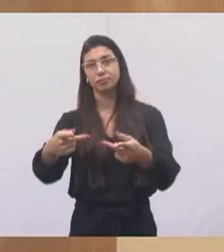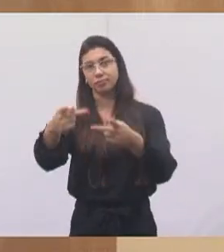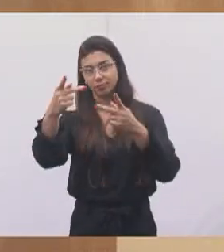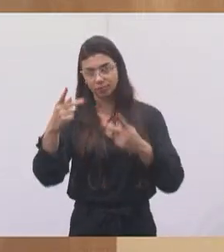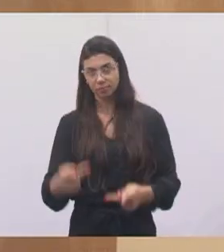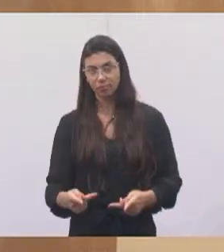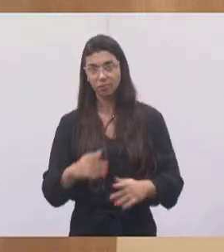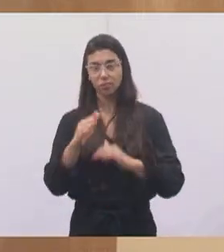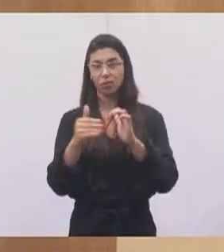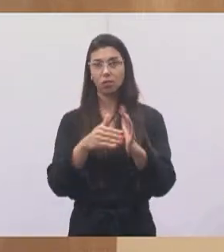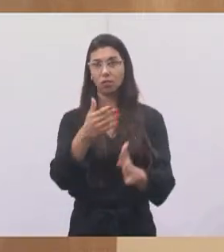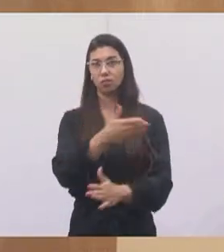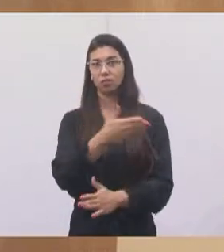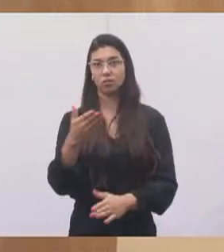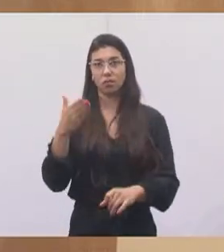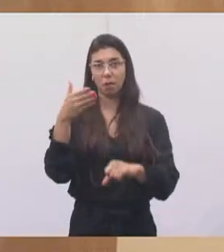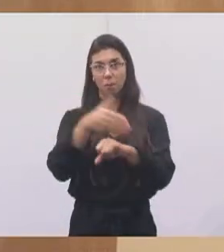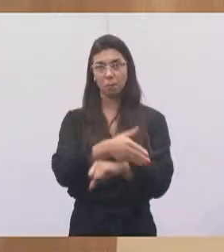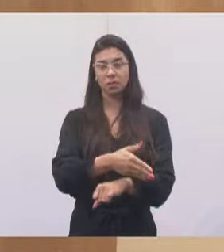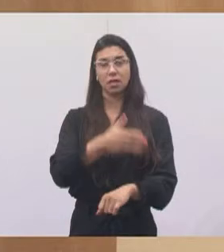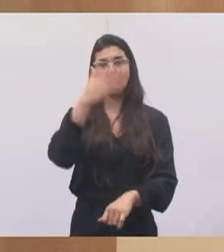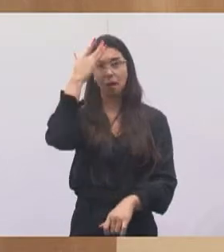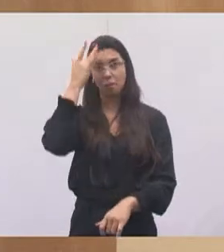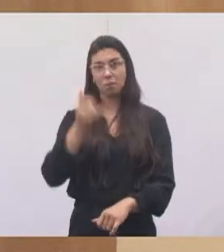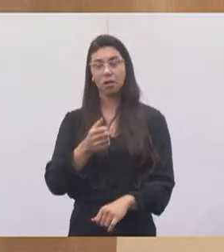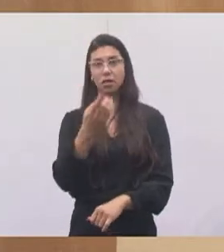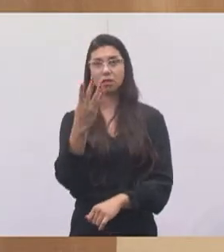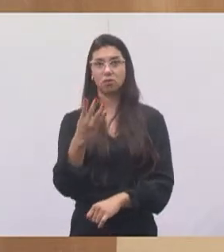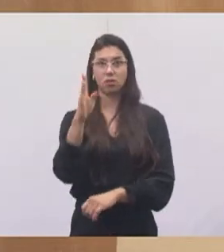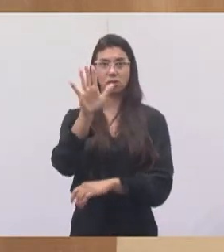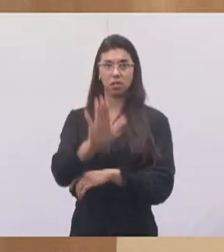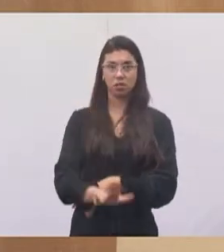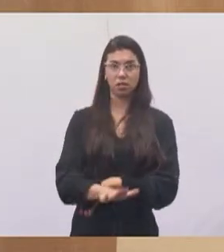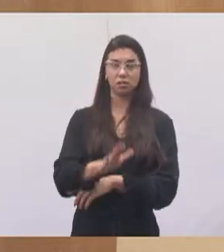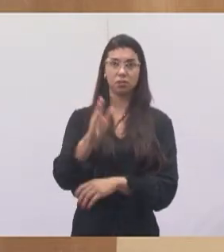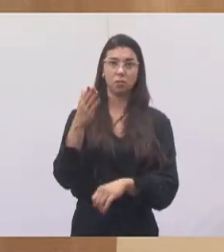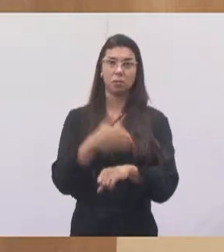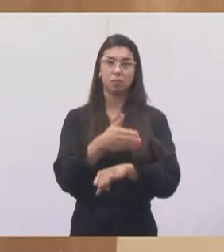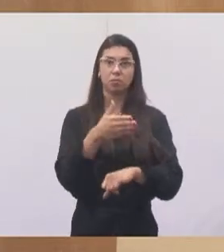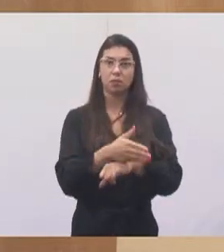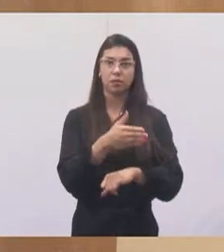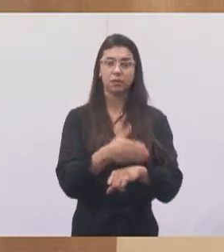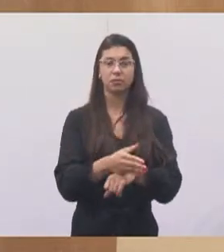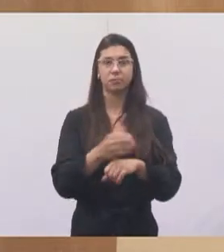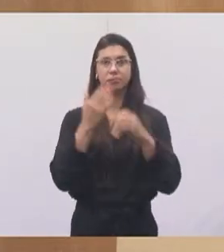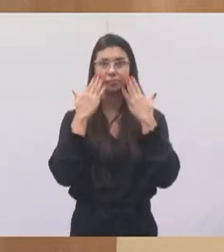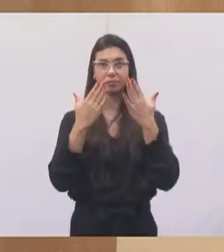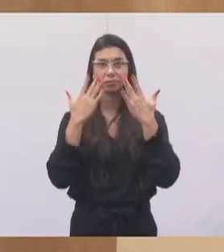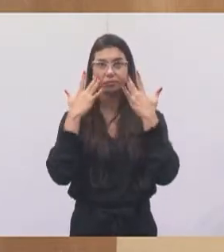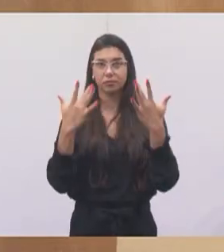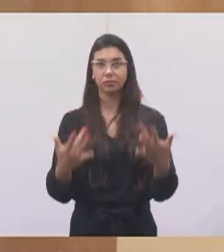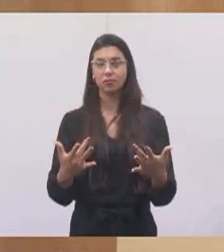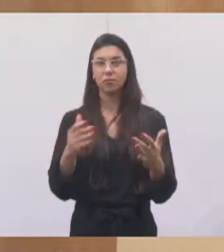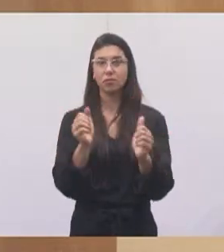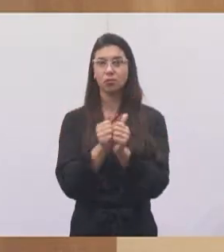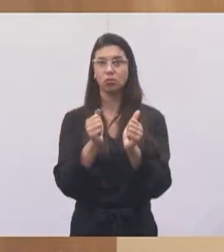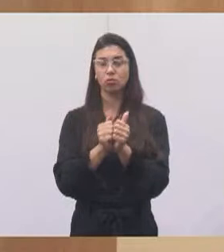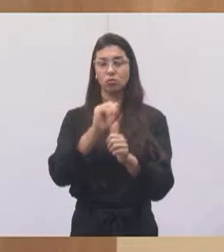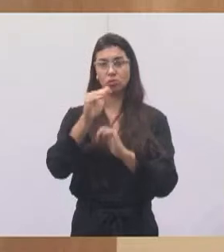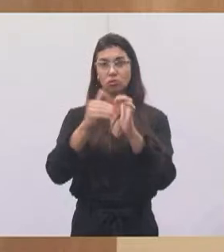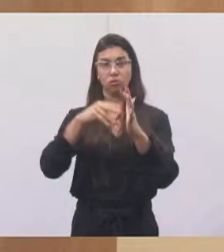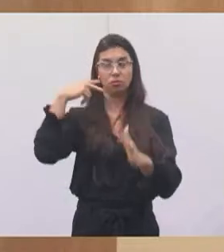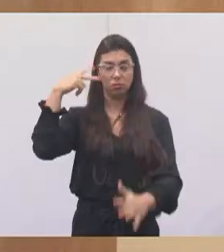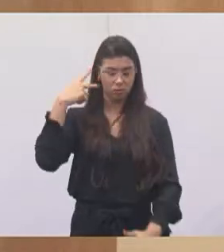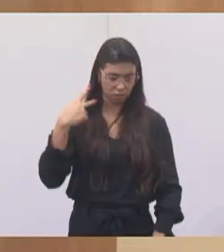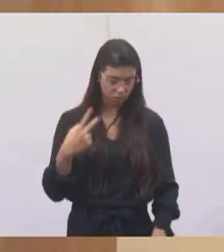vocês, amanhã, às 16 horas, aqui na Câmara Municipal, participar dessa audiência pública, juntamente com os vereadores,